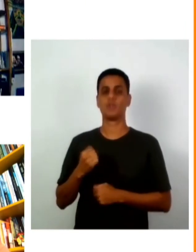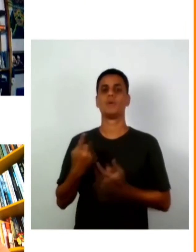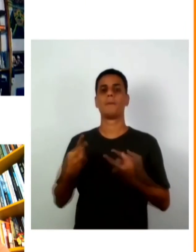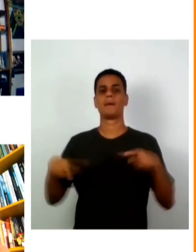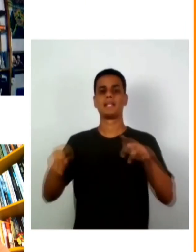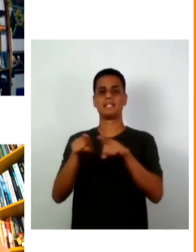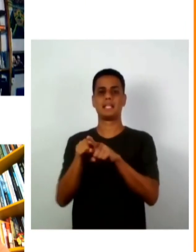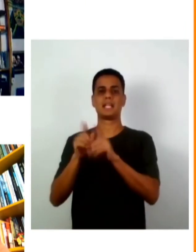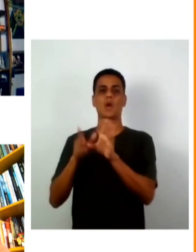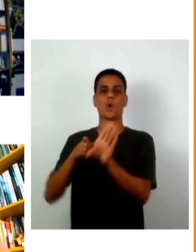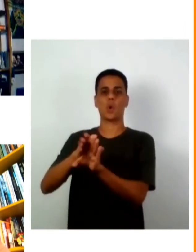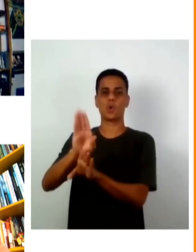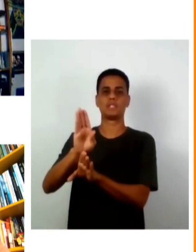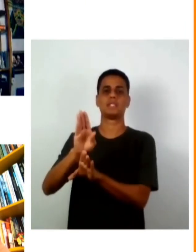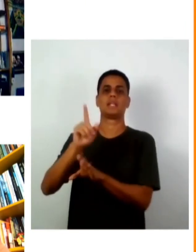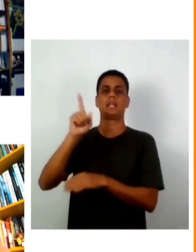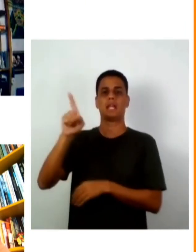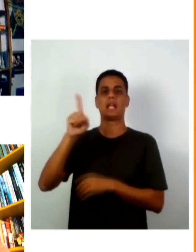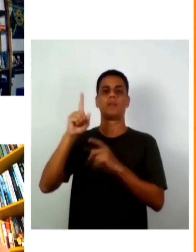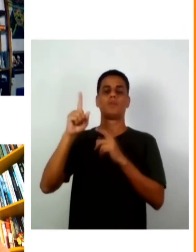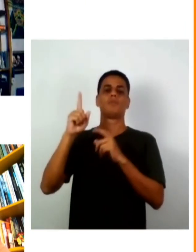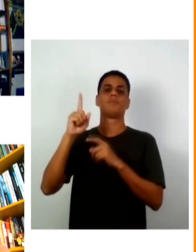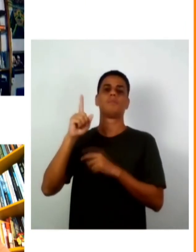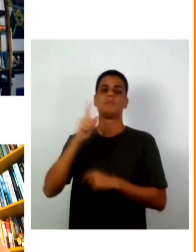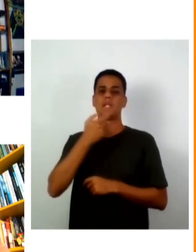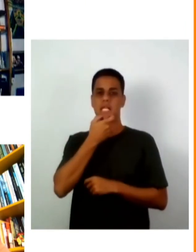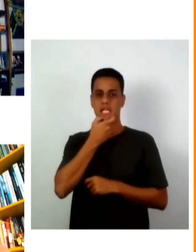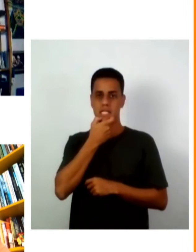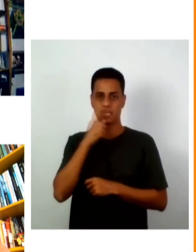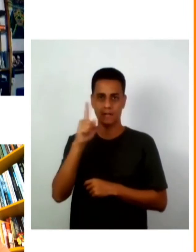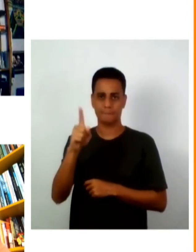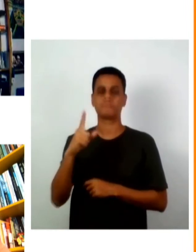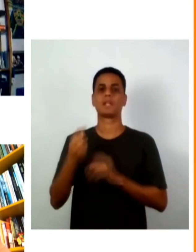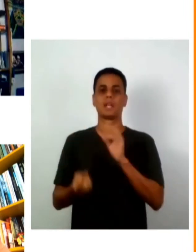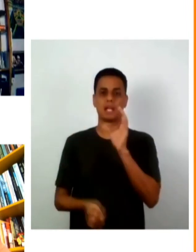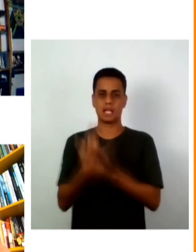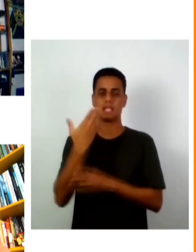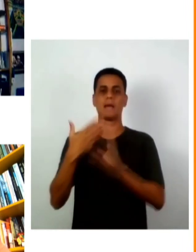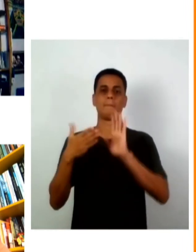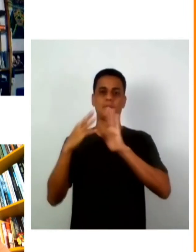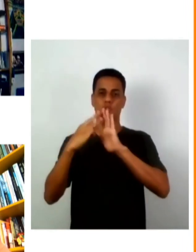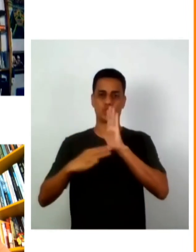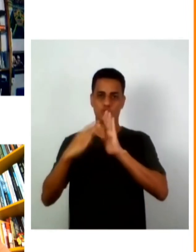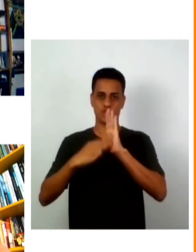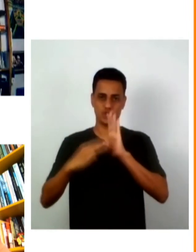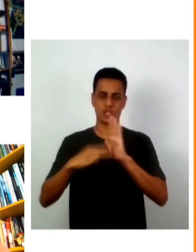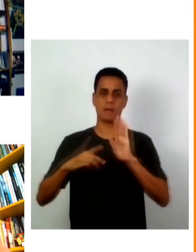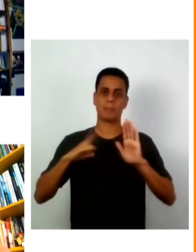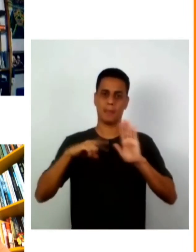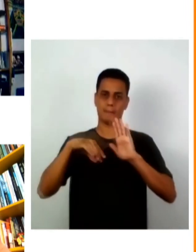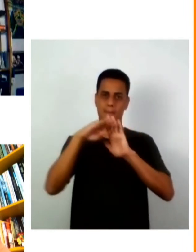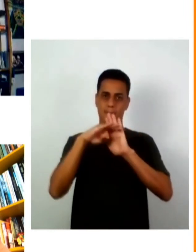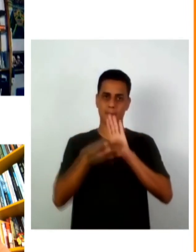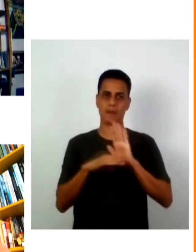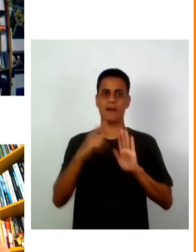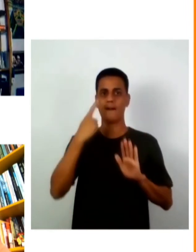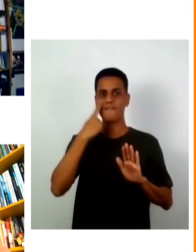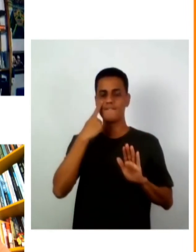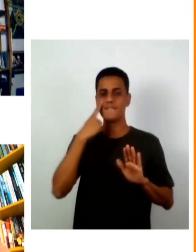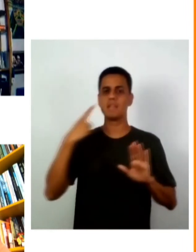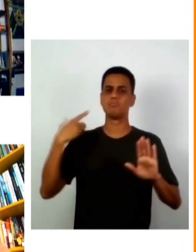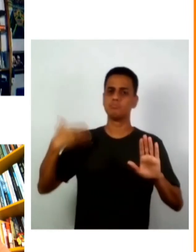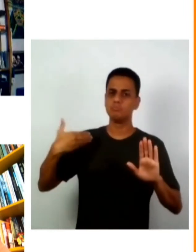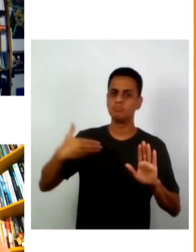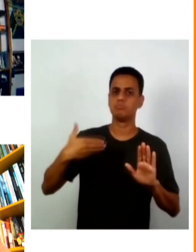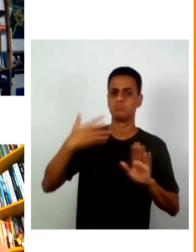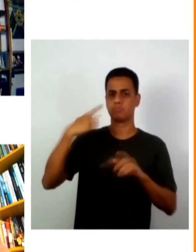metodologia que chama Afrolab que leva em consideração os saberes ancestrais a população negra no